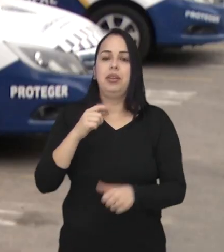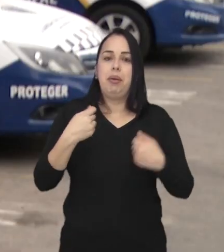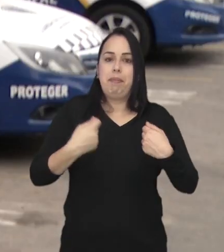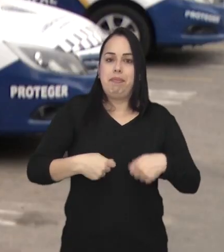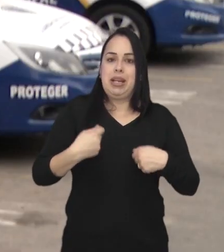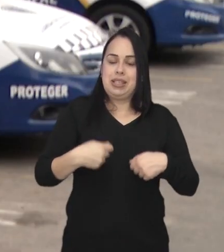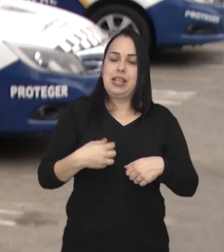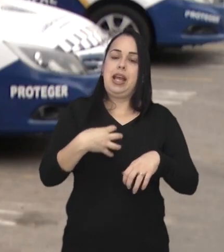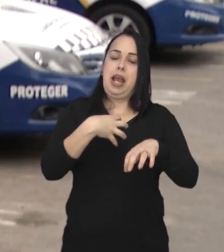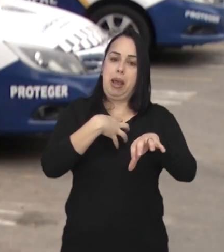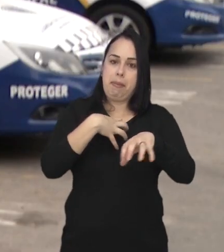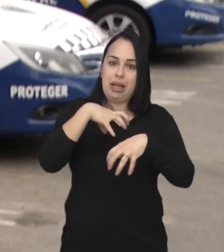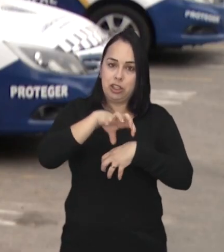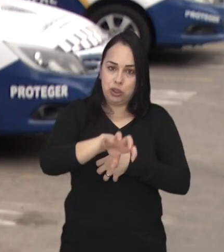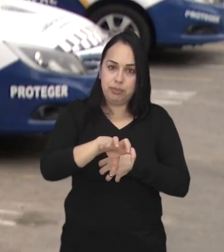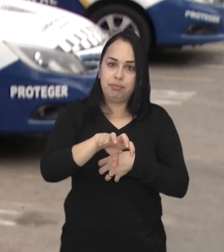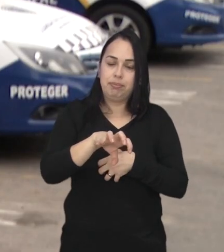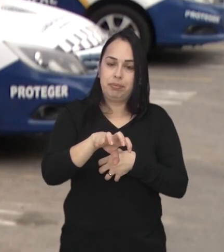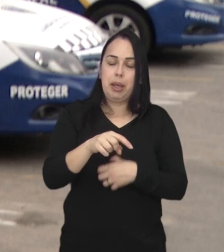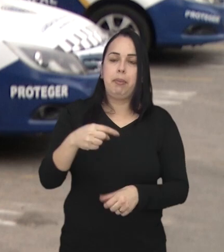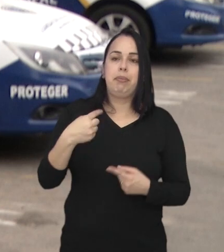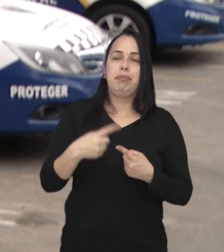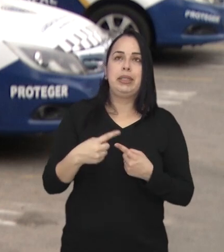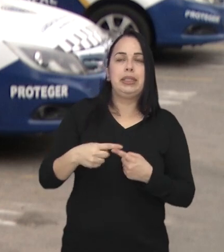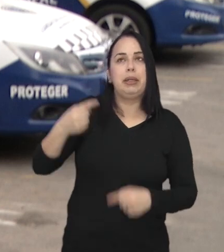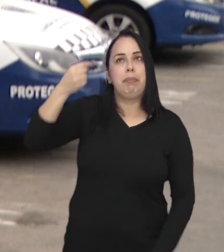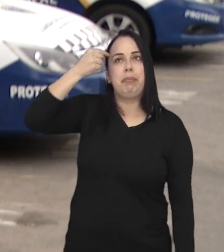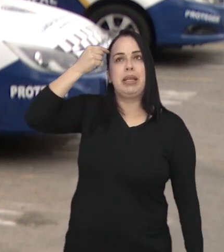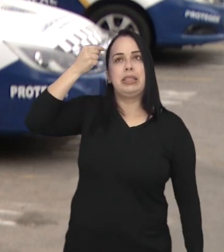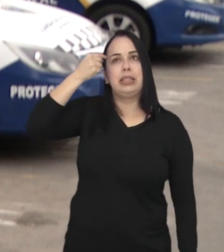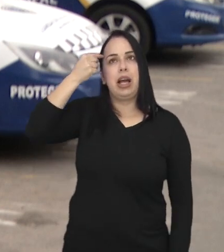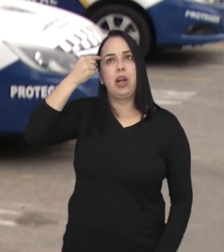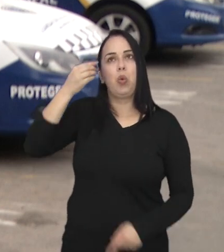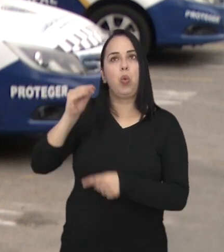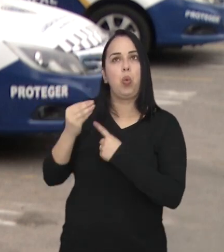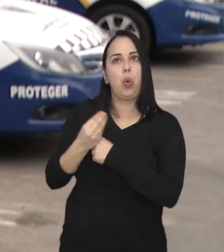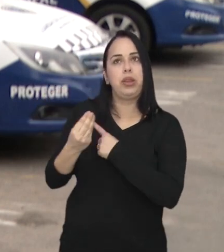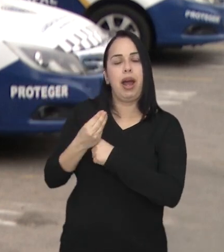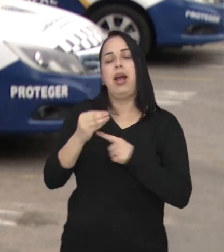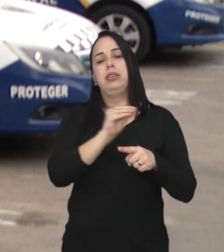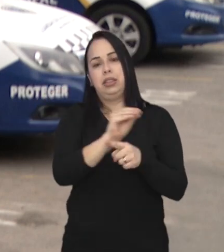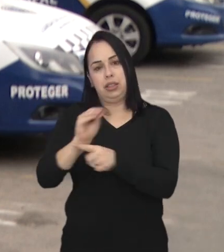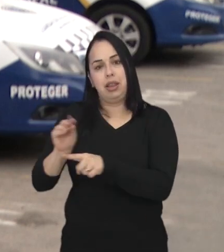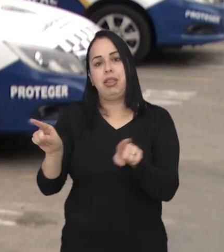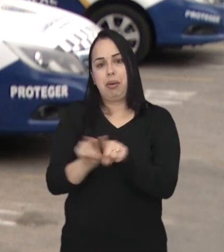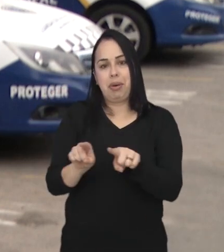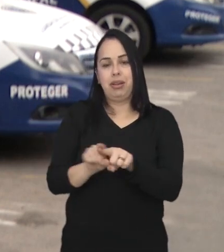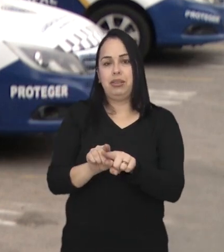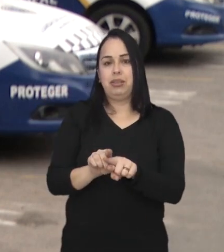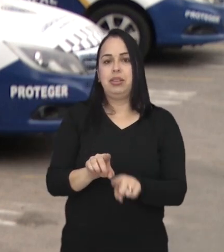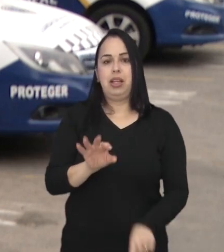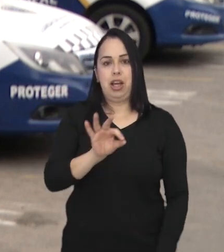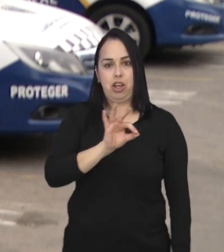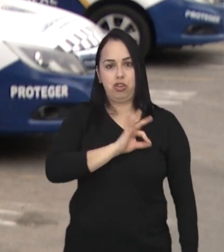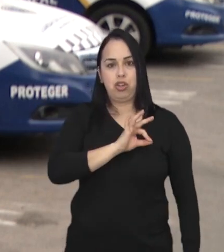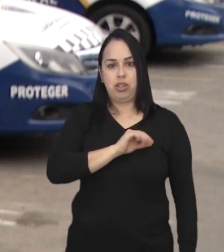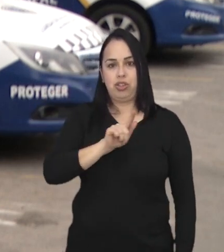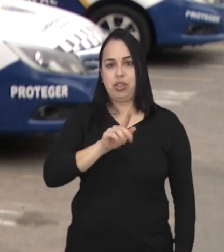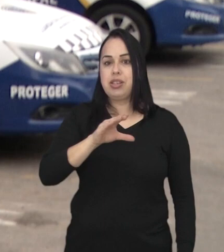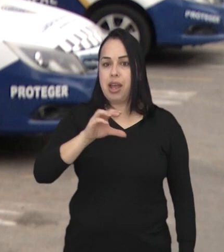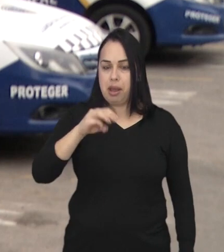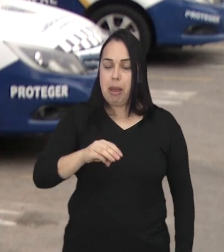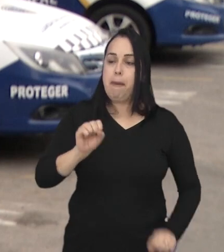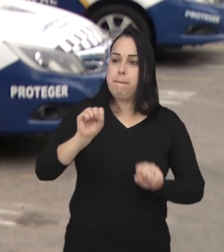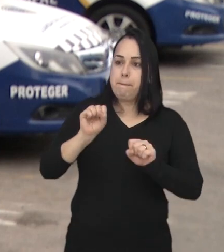A gente tem que ter empatia nesse caso, de pensar no cuidado do outro também. Então, a Guarda pode